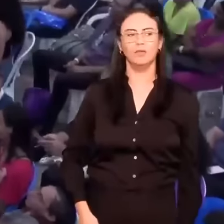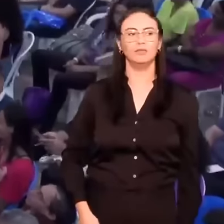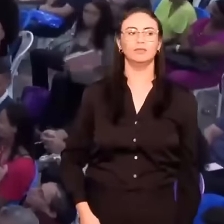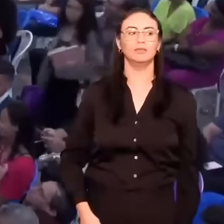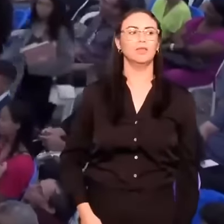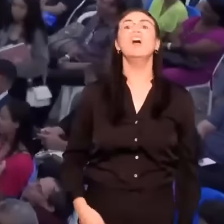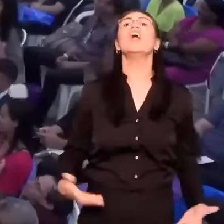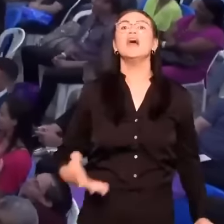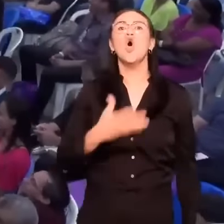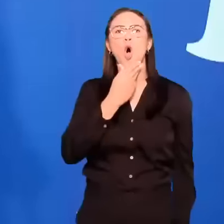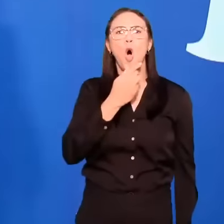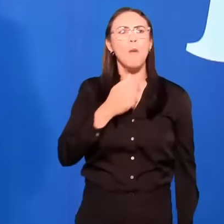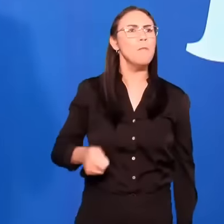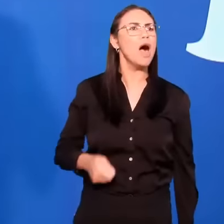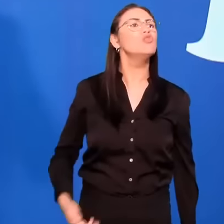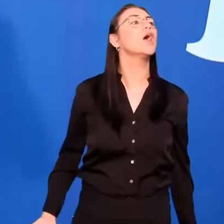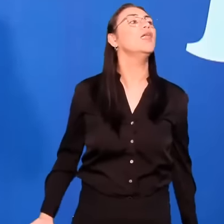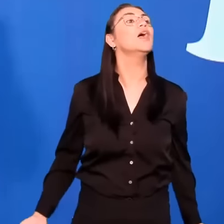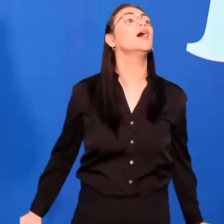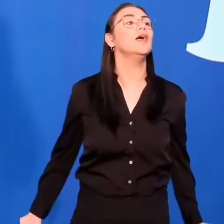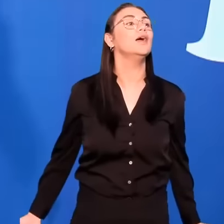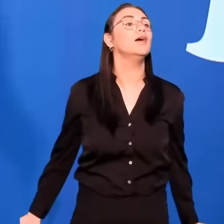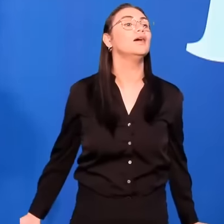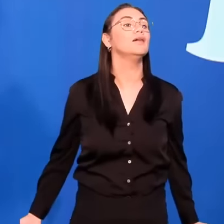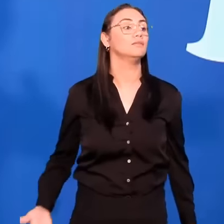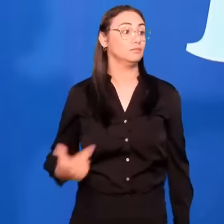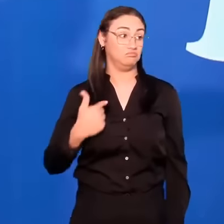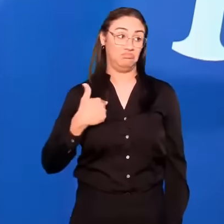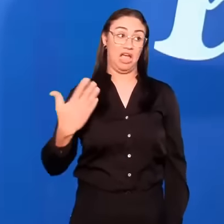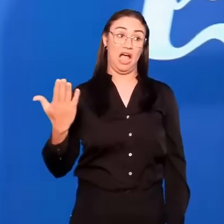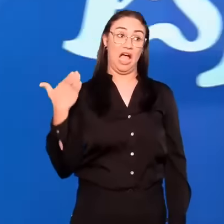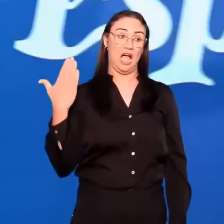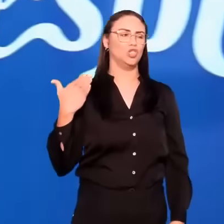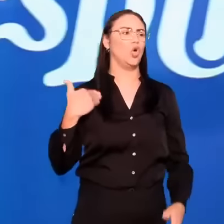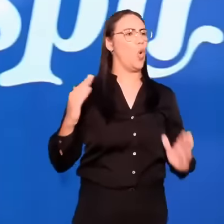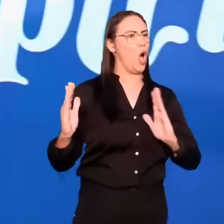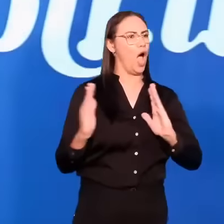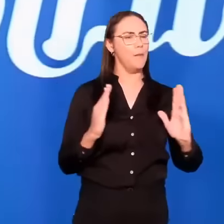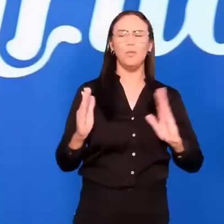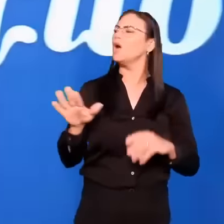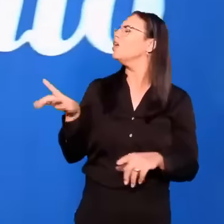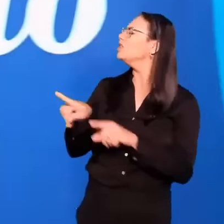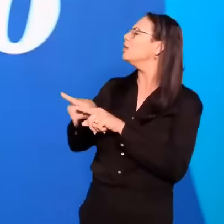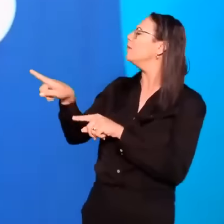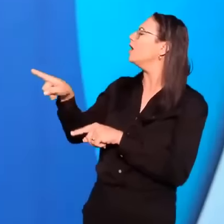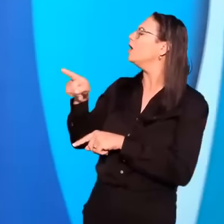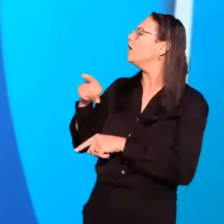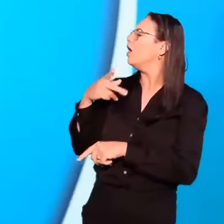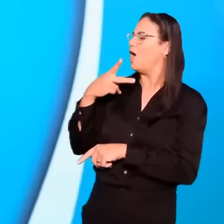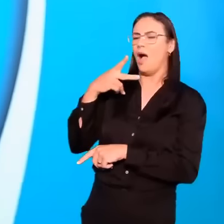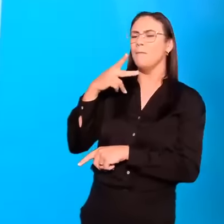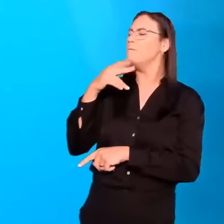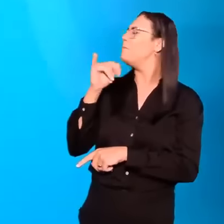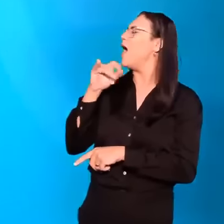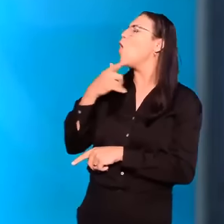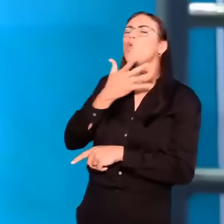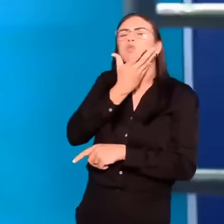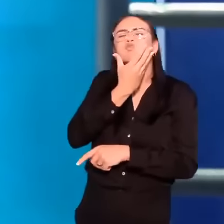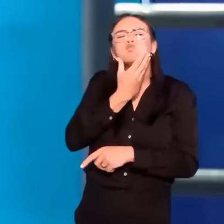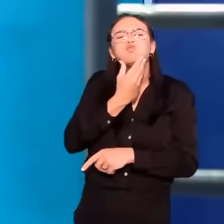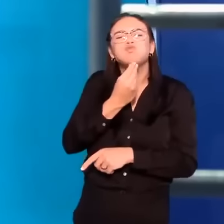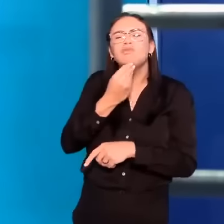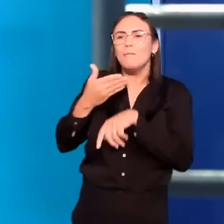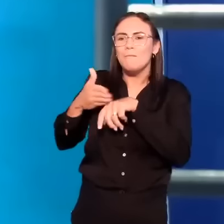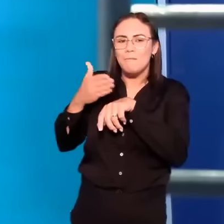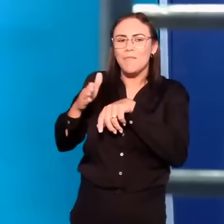Cadê o macho alfa? Eu sou da época. Paulo César. O César vai saber. Eu sou da época que meus